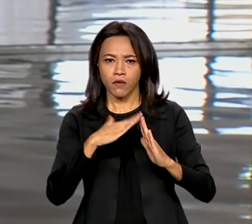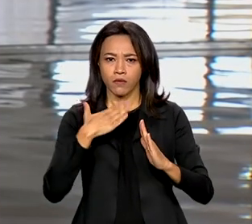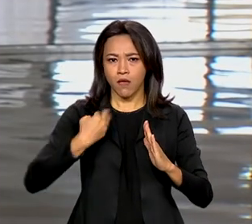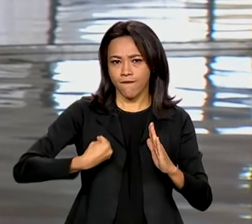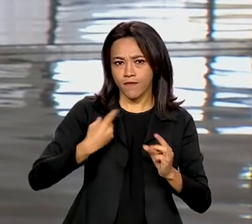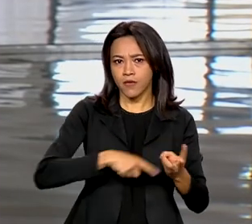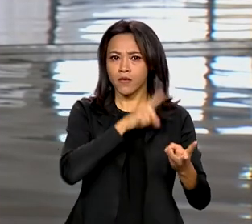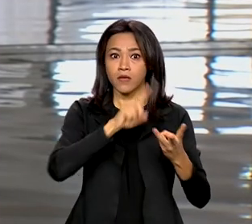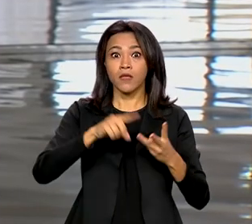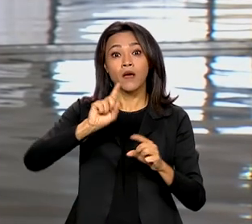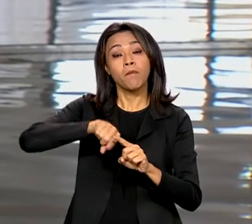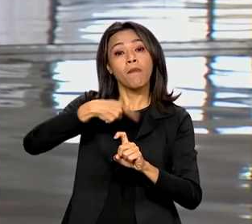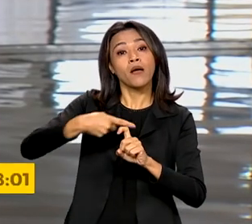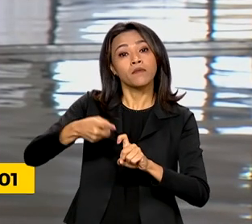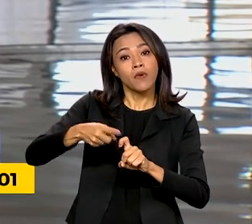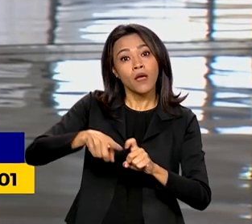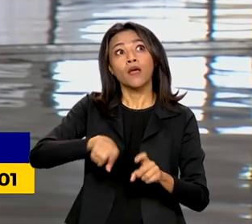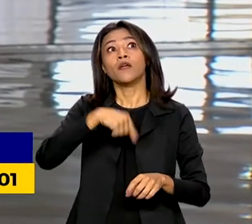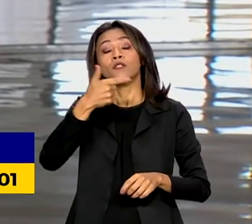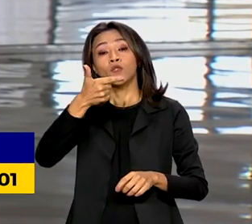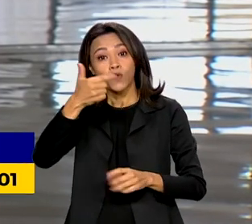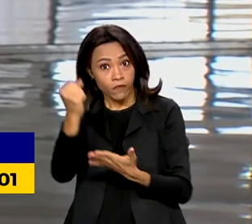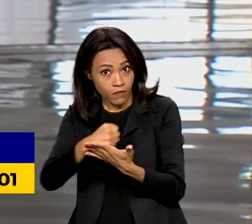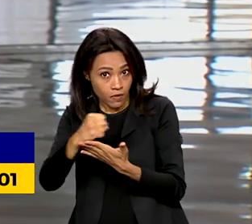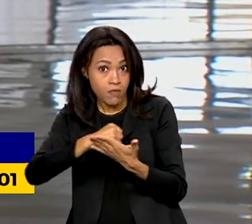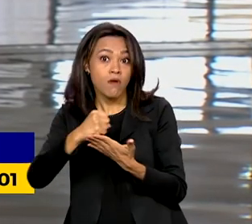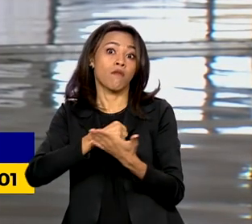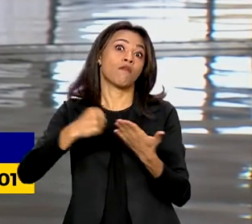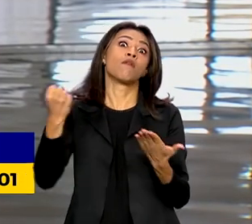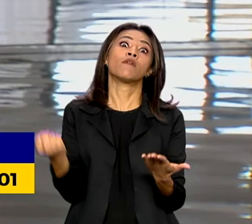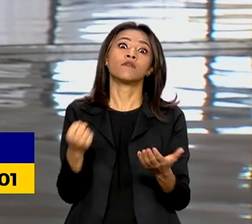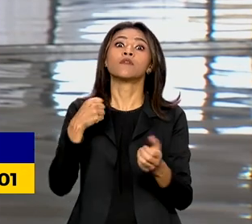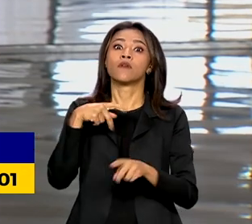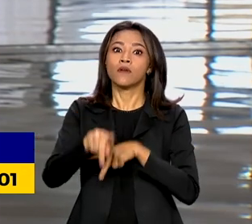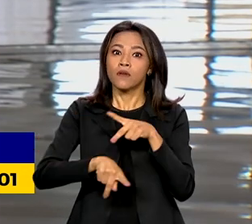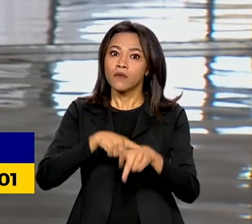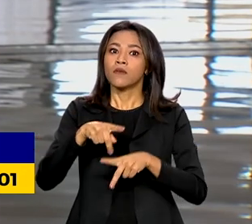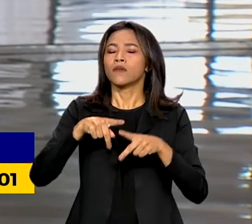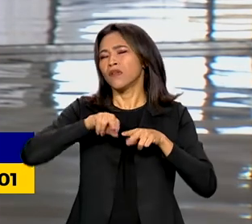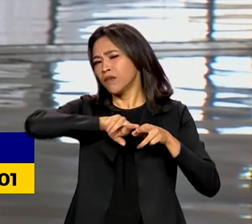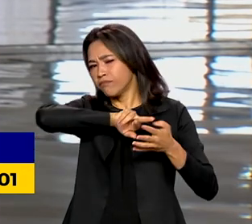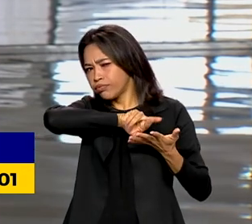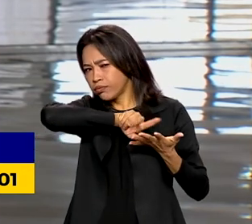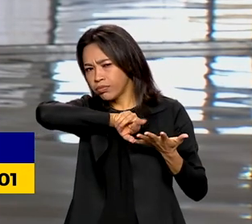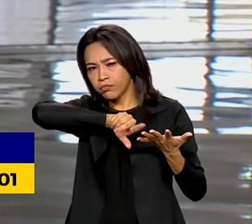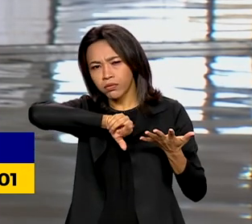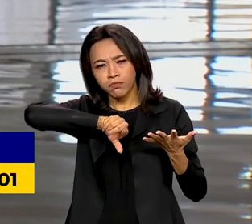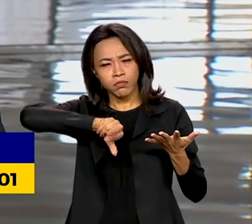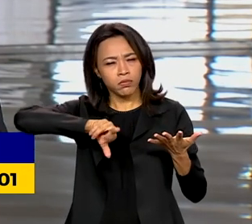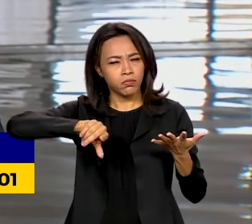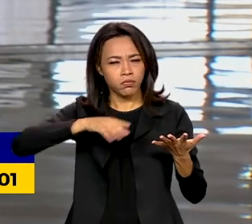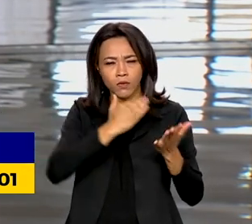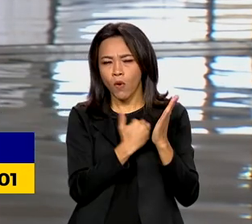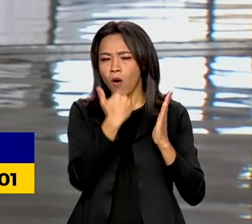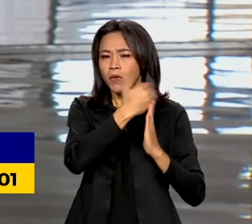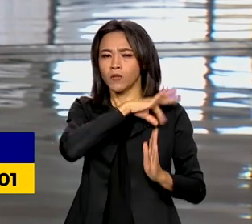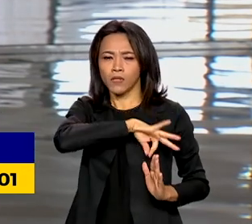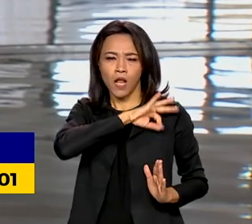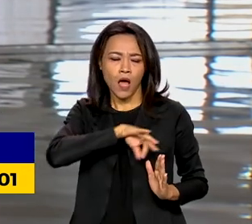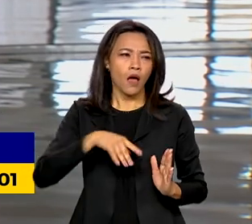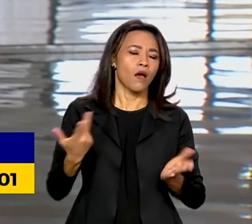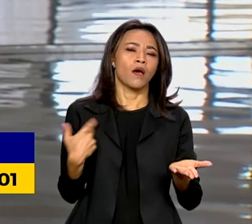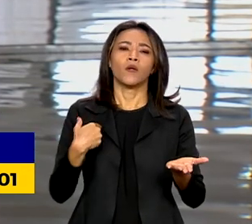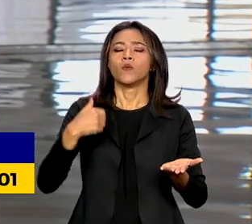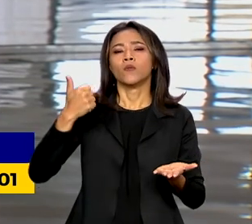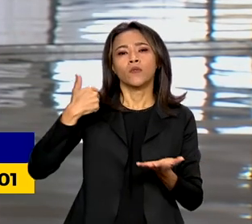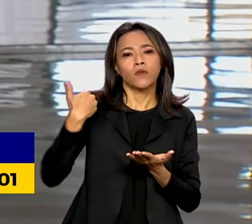Farmácia Popular, entre outros. E ainda sobre as melhoras nos índices da economia, o aumento do salário mínimo, das bolsas de